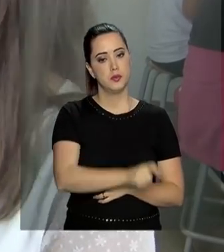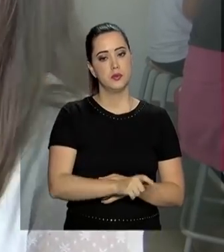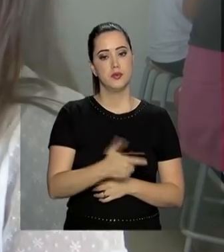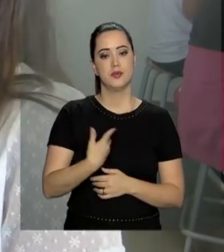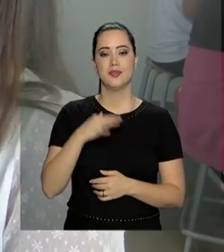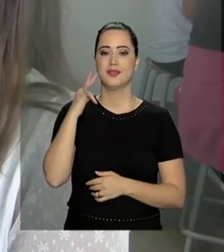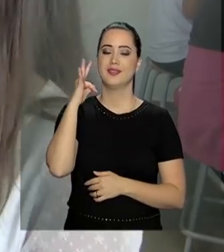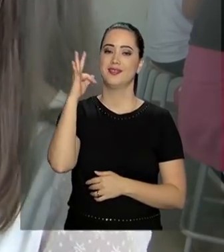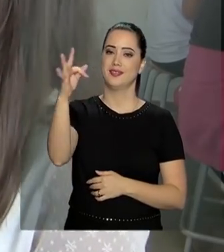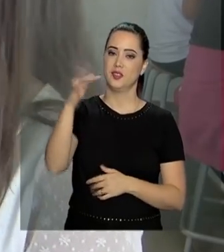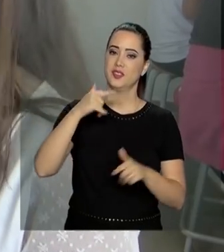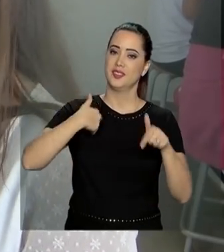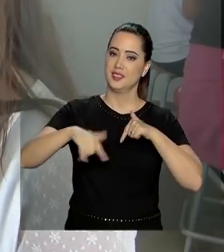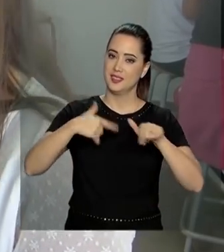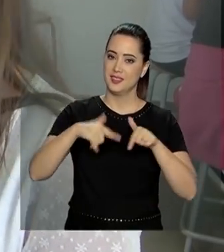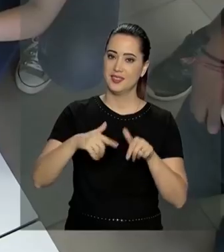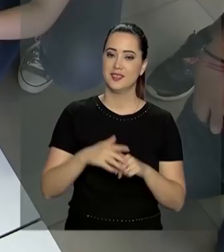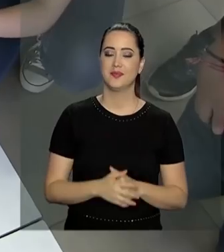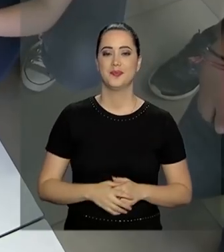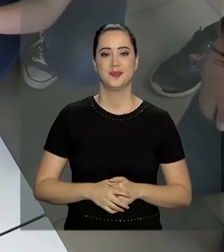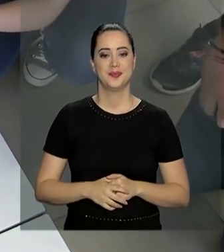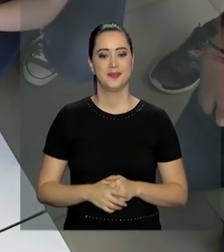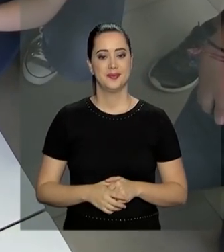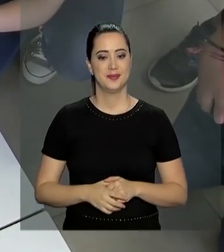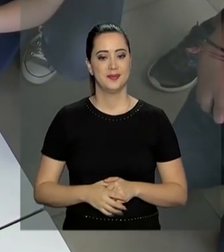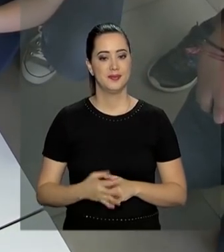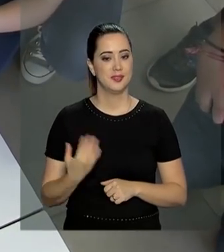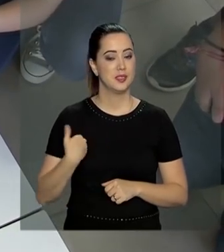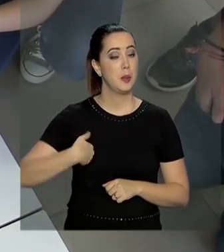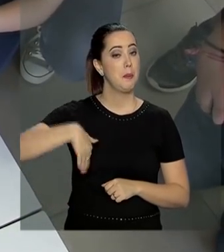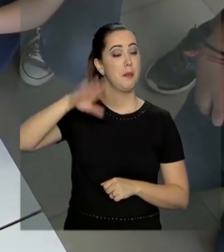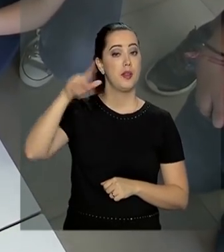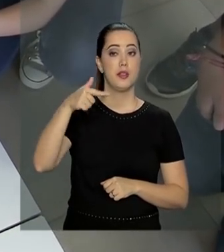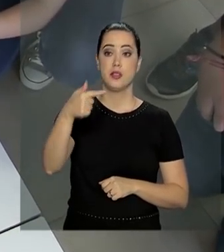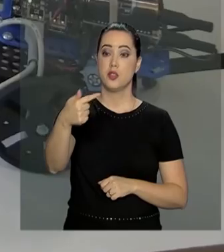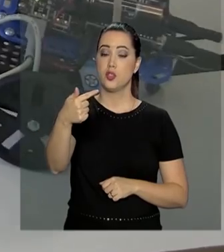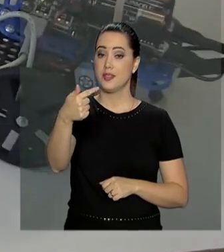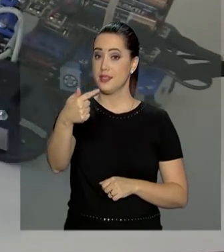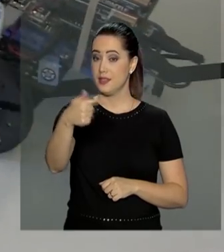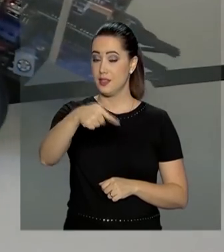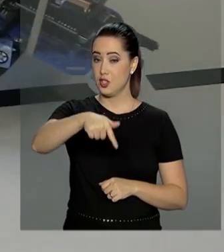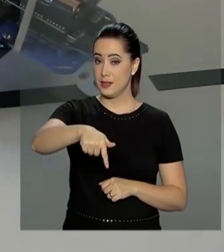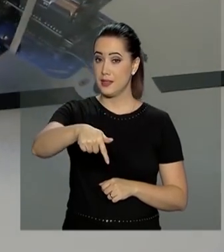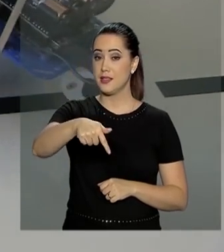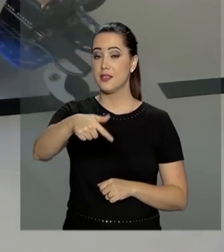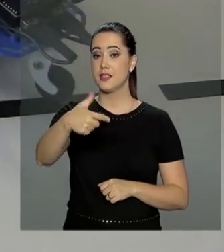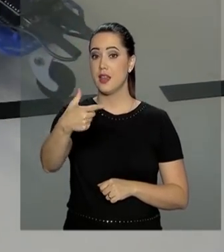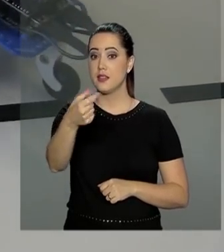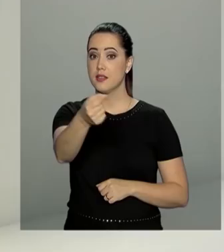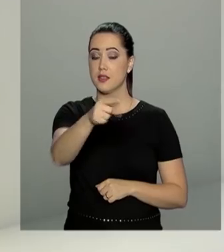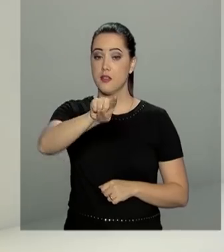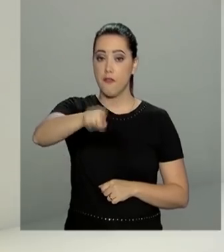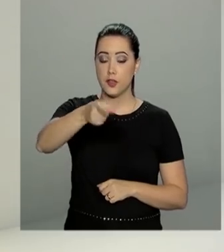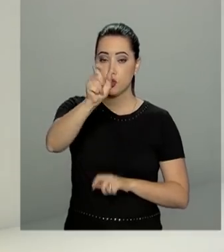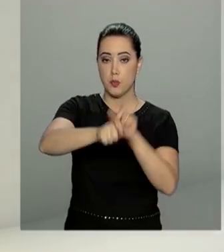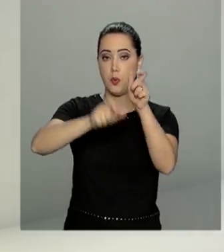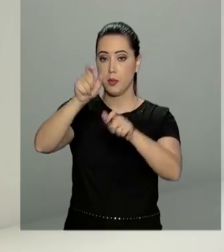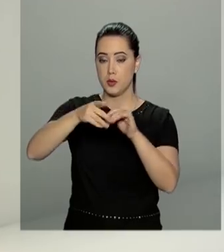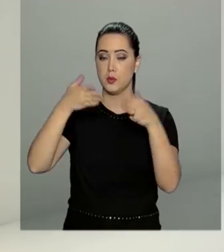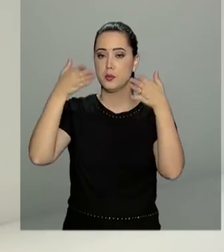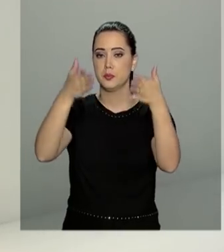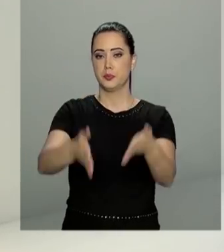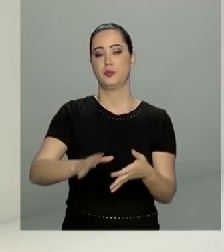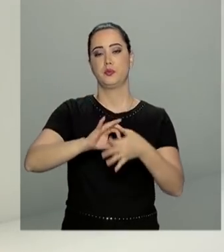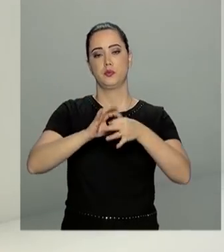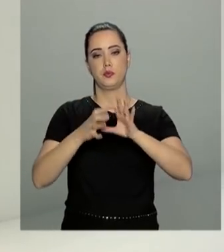que no futuro vai ter um emprego, logo, logo. Mais de 720 mil alunos já participaram da Olimpíada, que conta com o